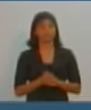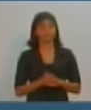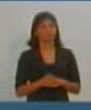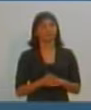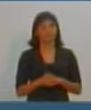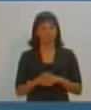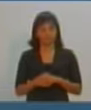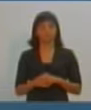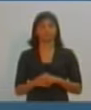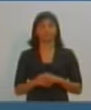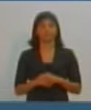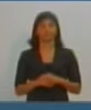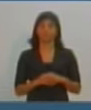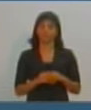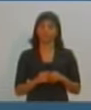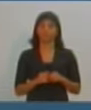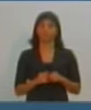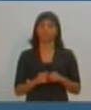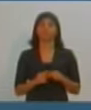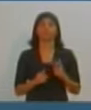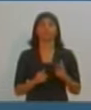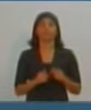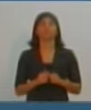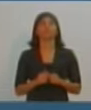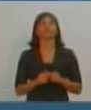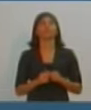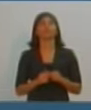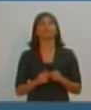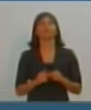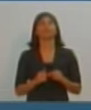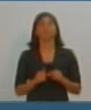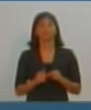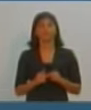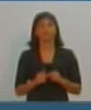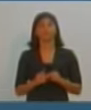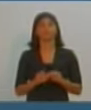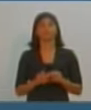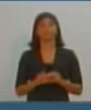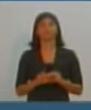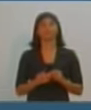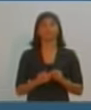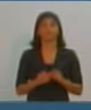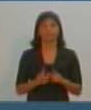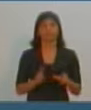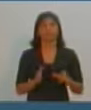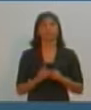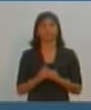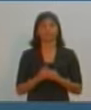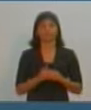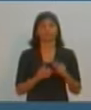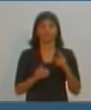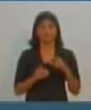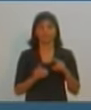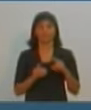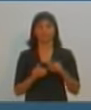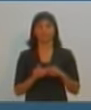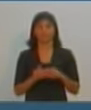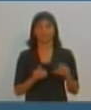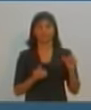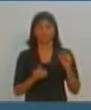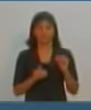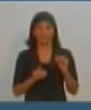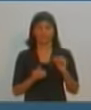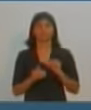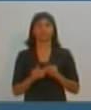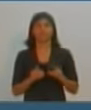Prefeitura de Presidente Prudente. Depois do intervalo, o candidato pergunta para candidato na rodada de confrontos diretos. É num instante só.